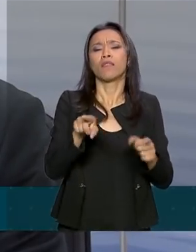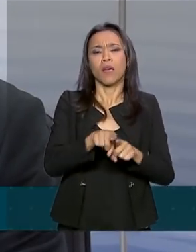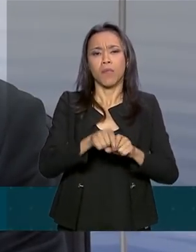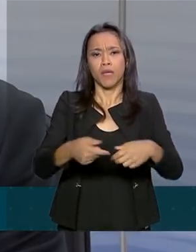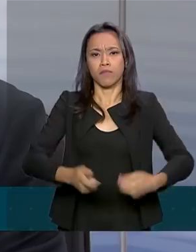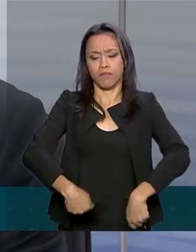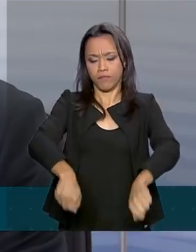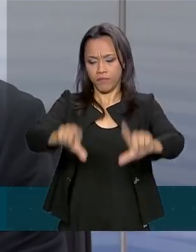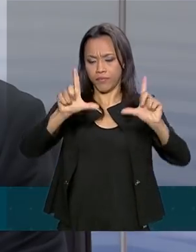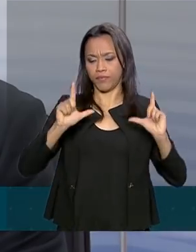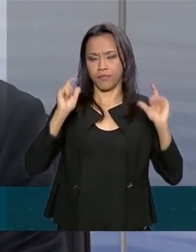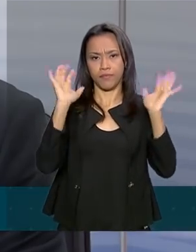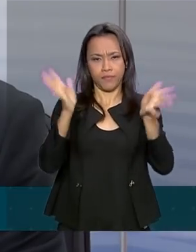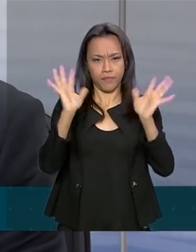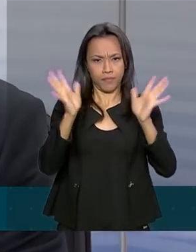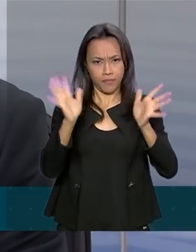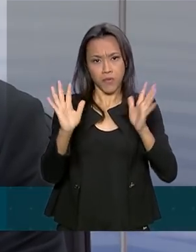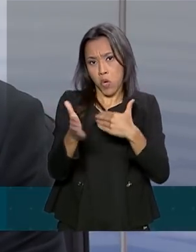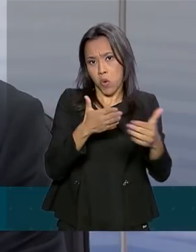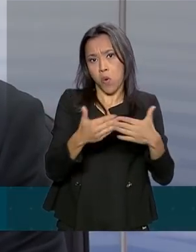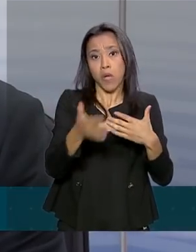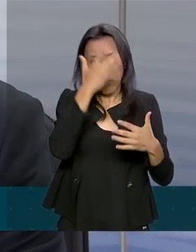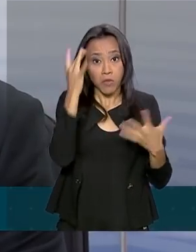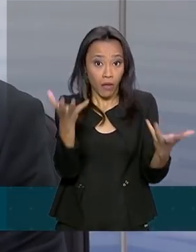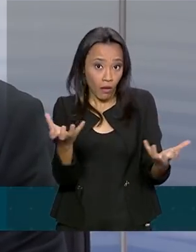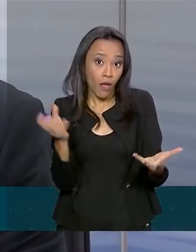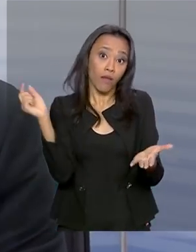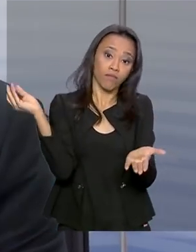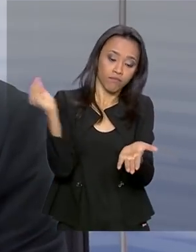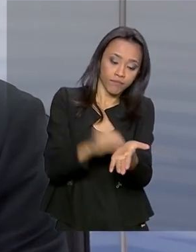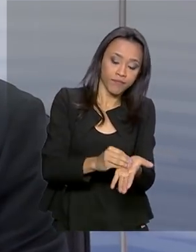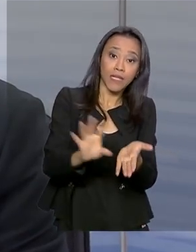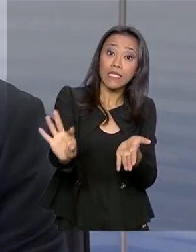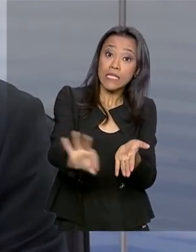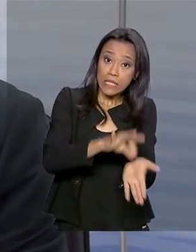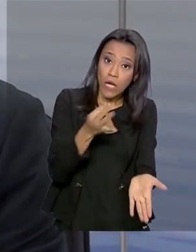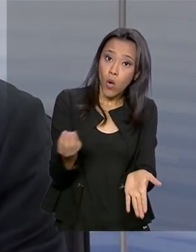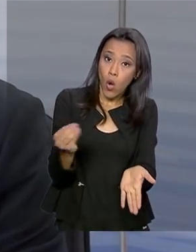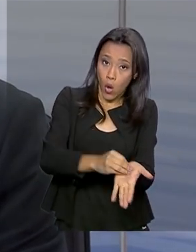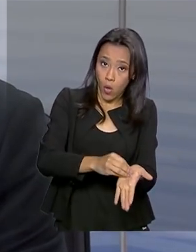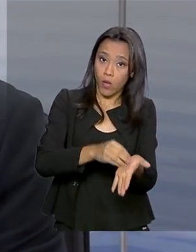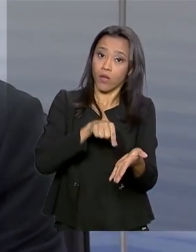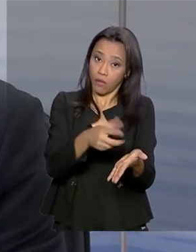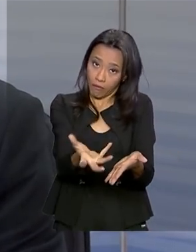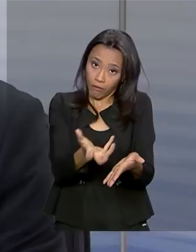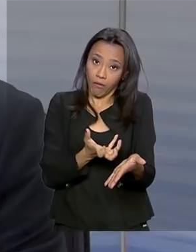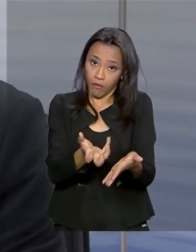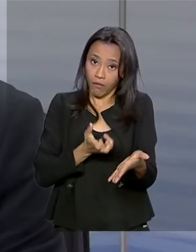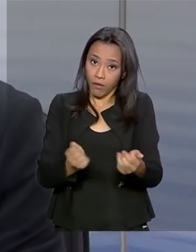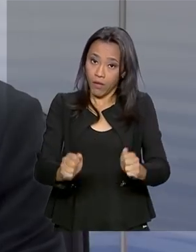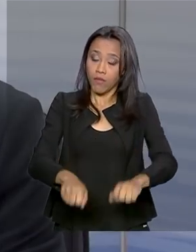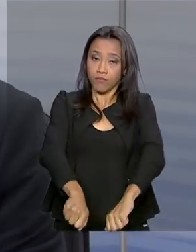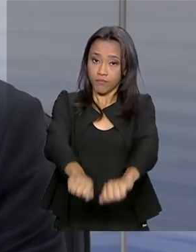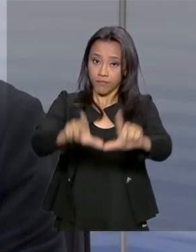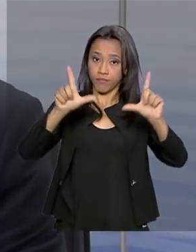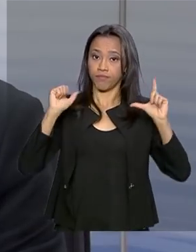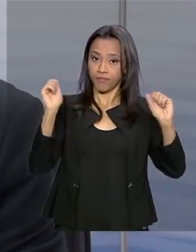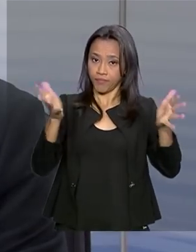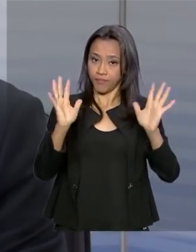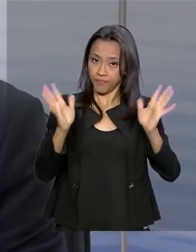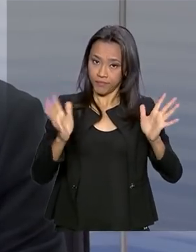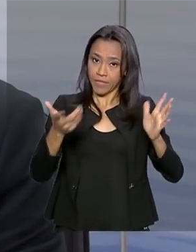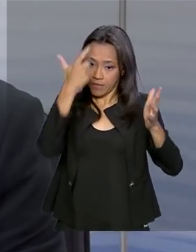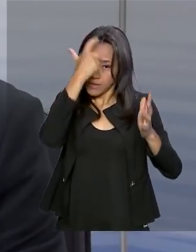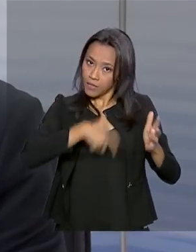necessidade e queira fazer a prova em videolibras, já no momento da inscrição seleciona e tendo laudo, que tem essa necessidade,